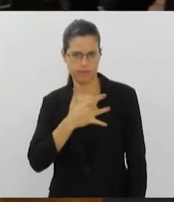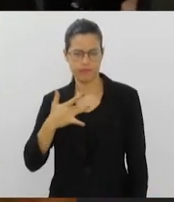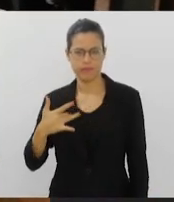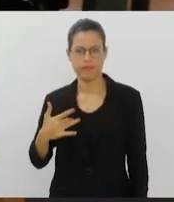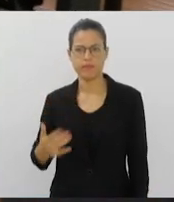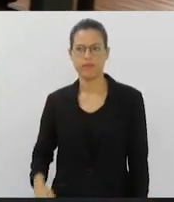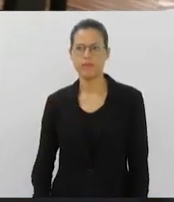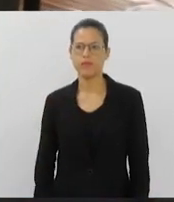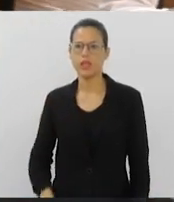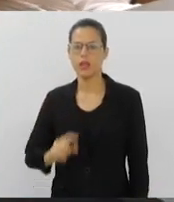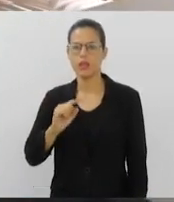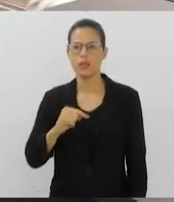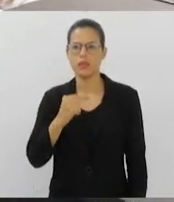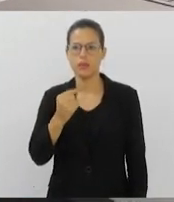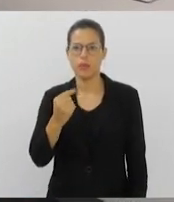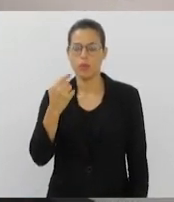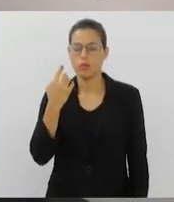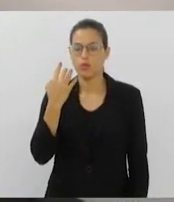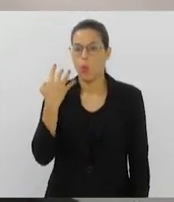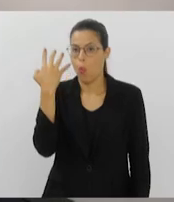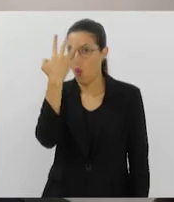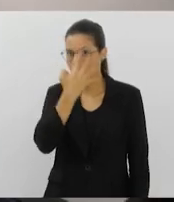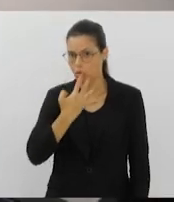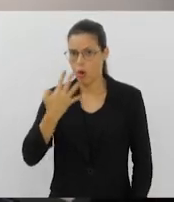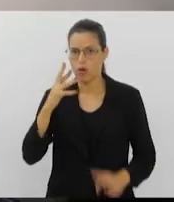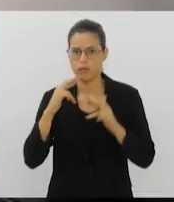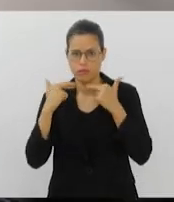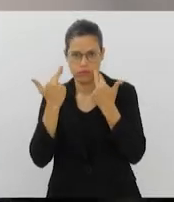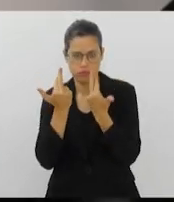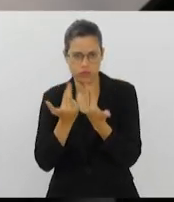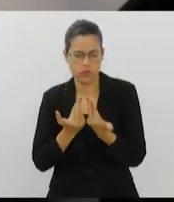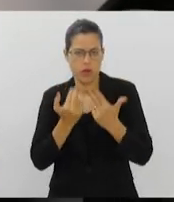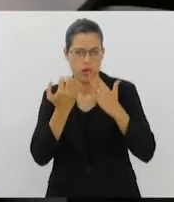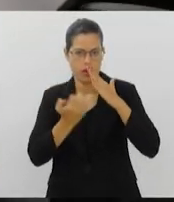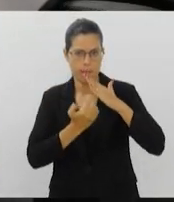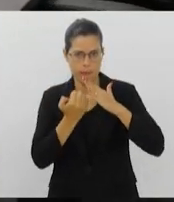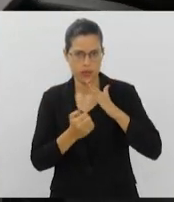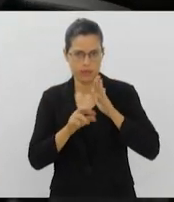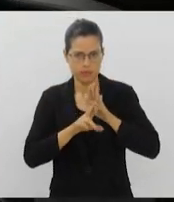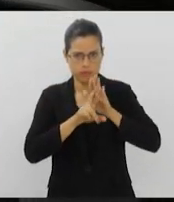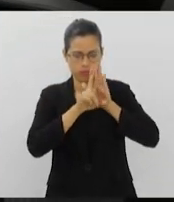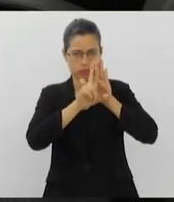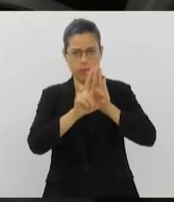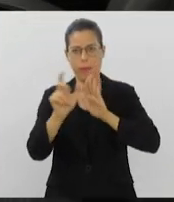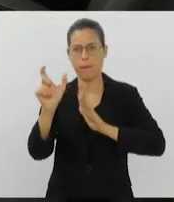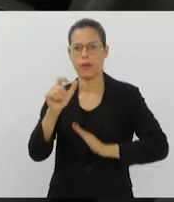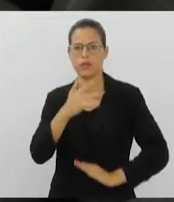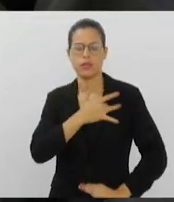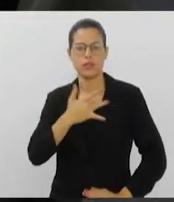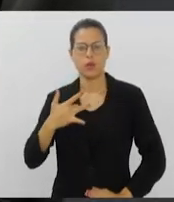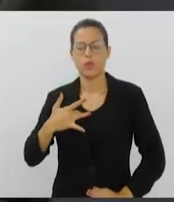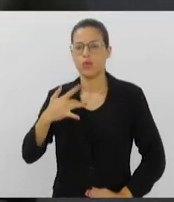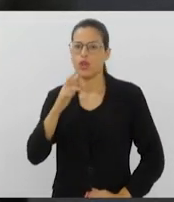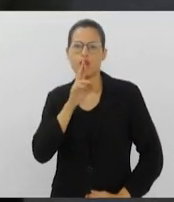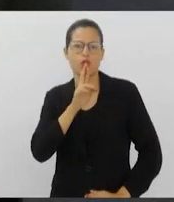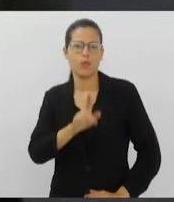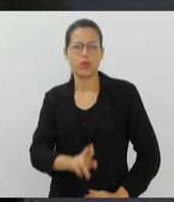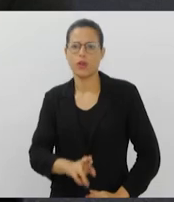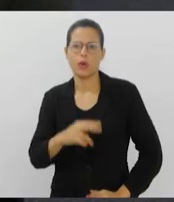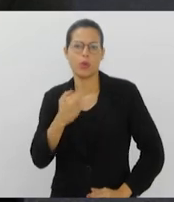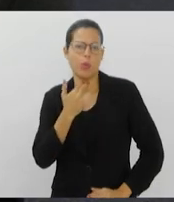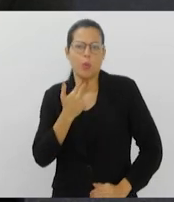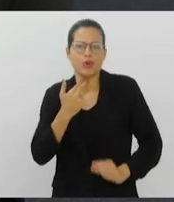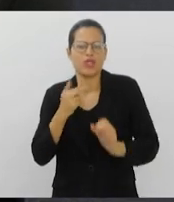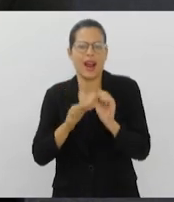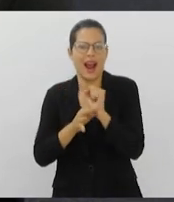Após quase quatro horas de reunião, as empresas que representam os planos de saúde disseram que não podiam garantir